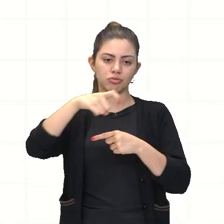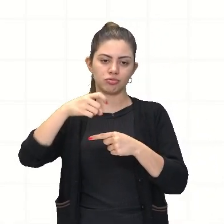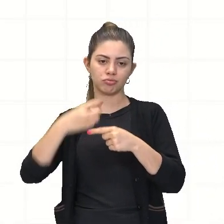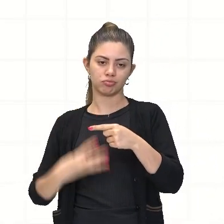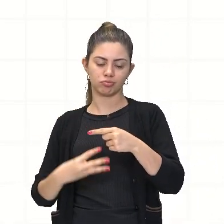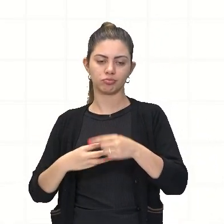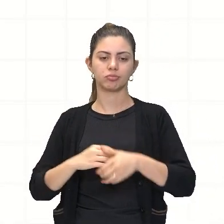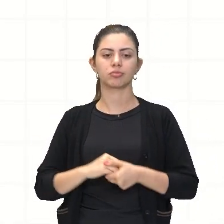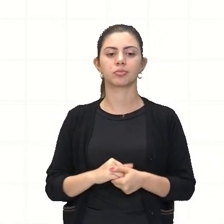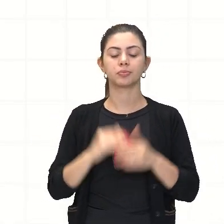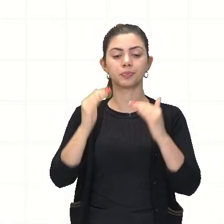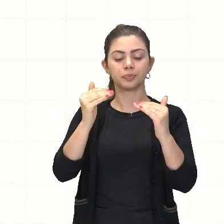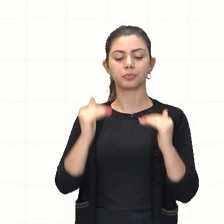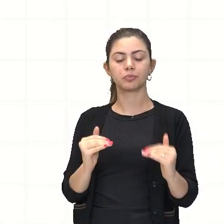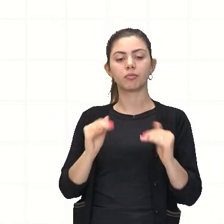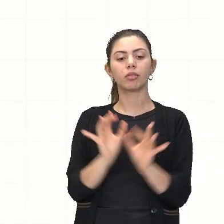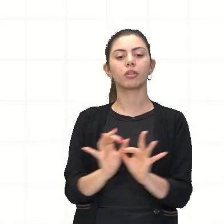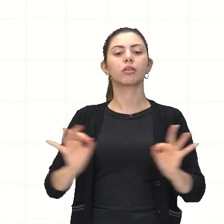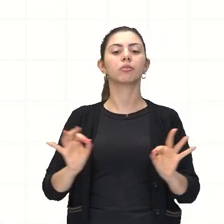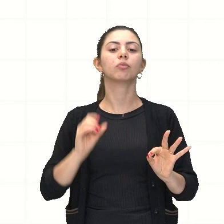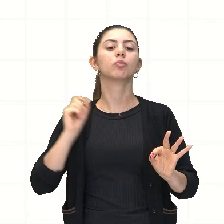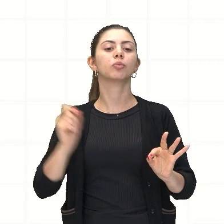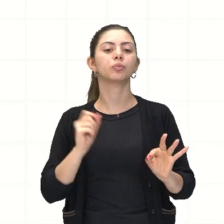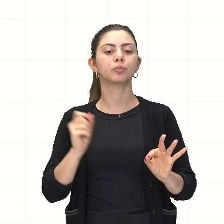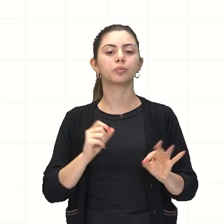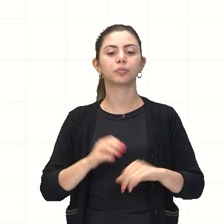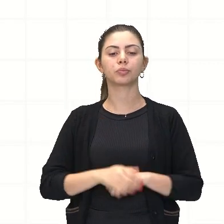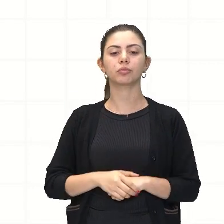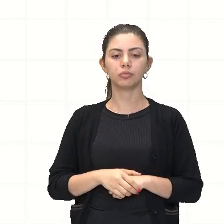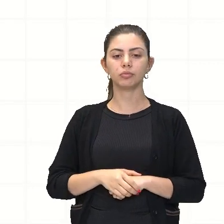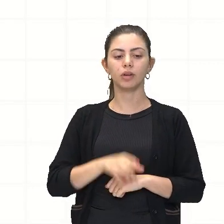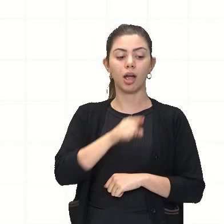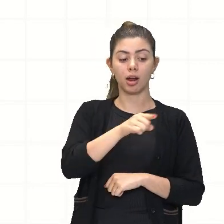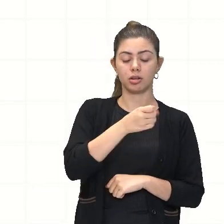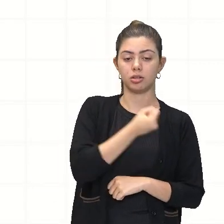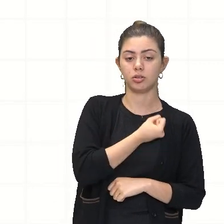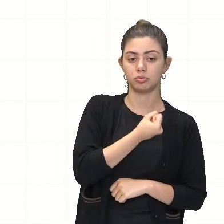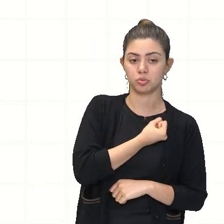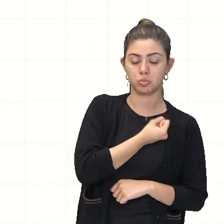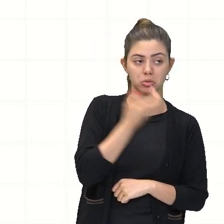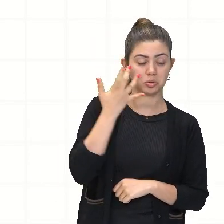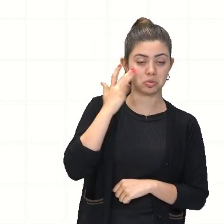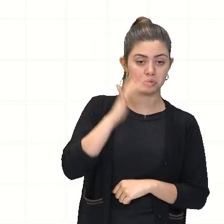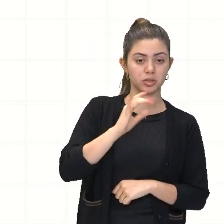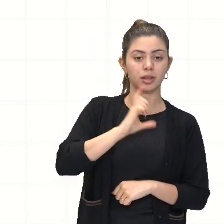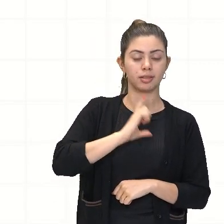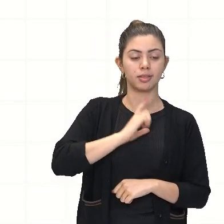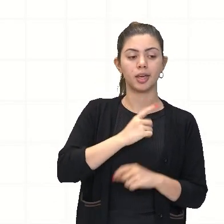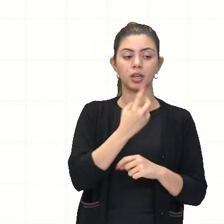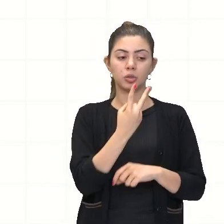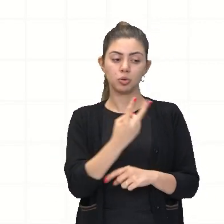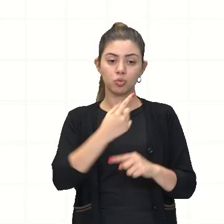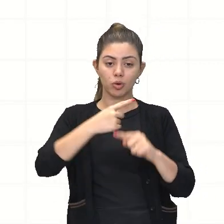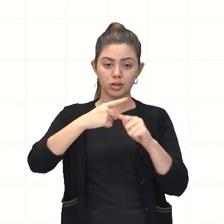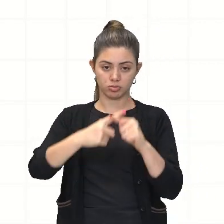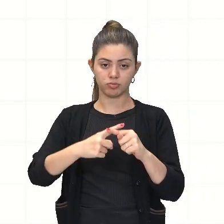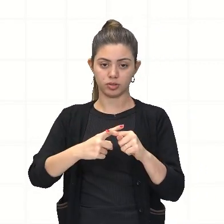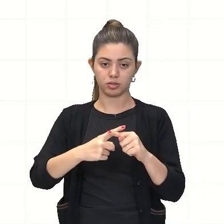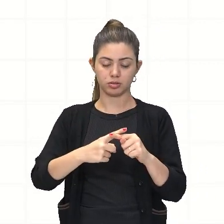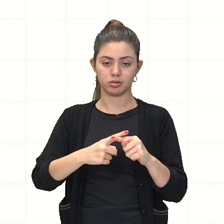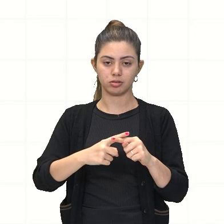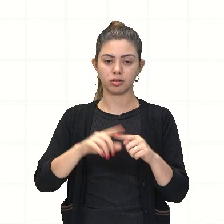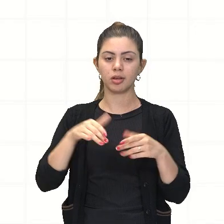Na próxima frase, que é que nós temos? Olha, o dobro de um número. Ou seja, duas vezes algo que eu desconheço.